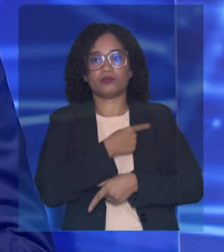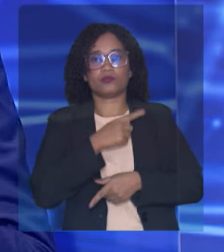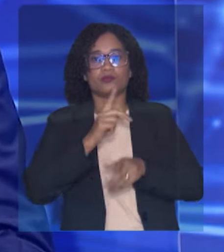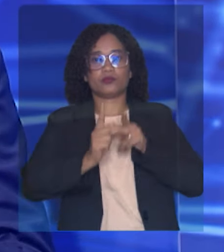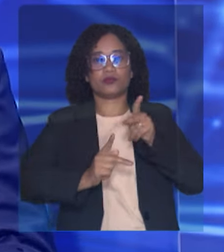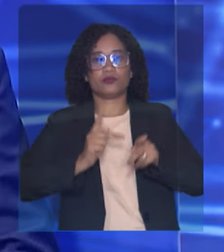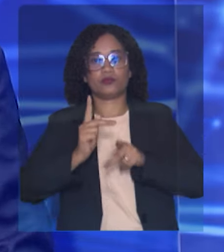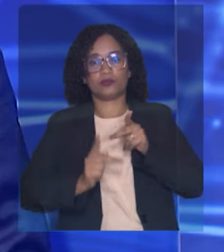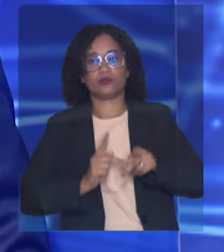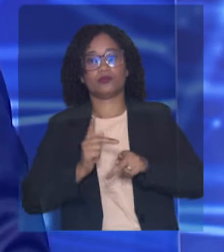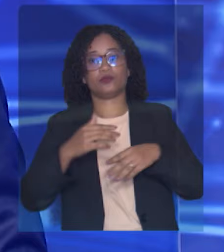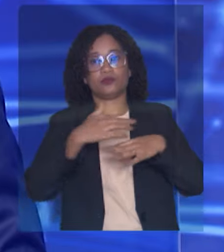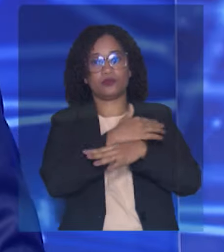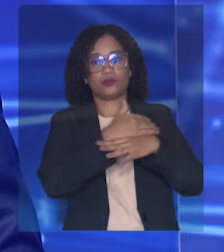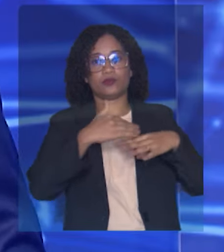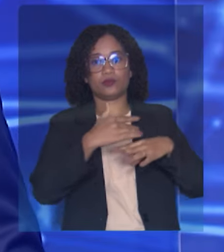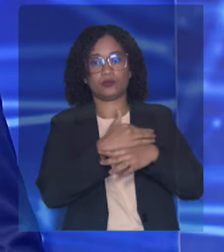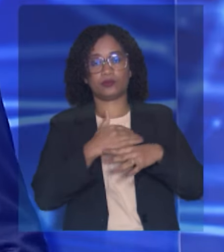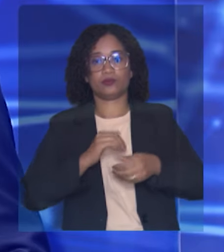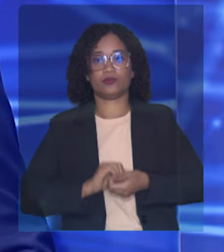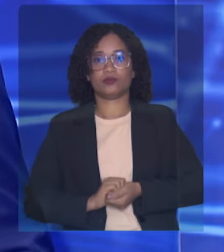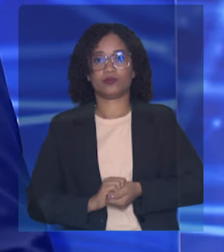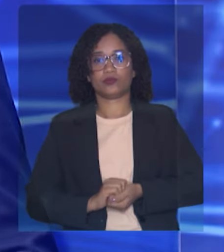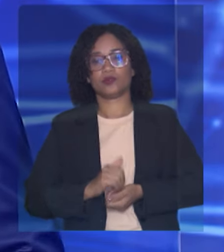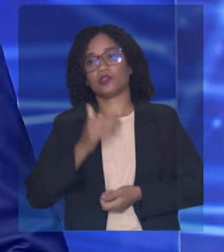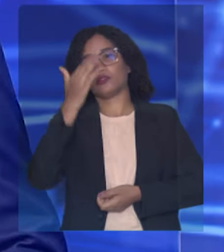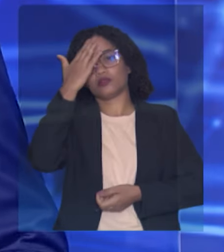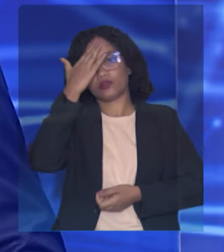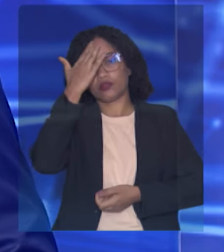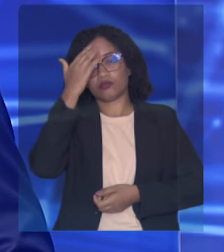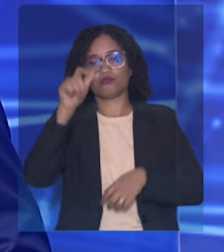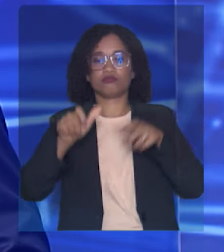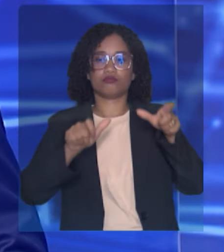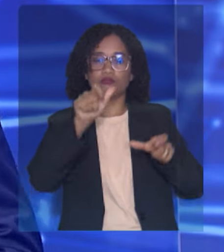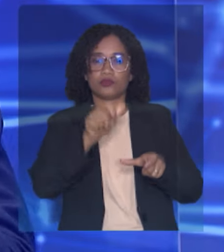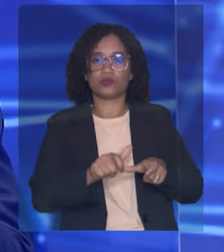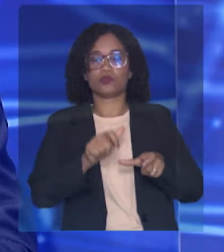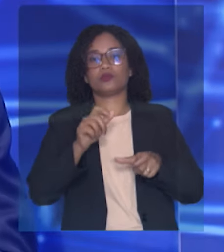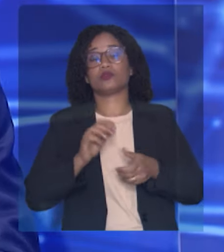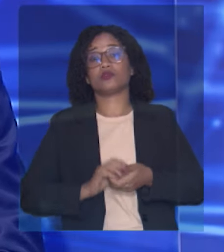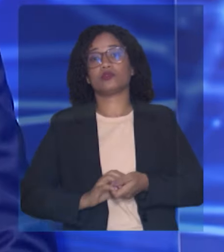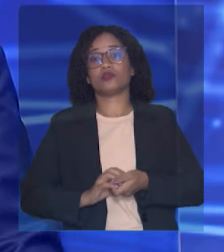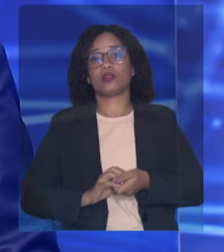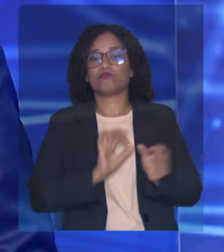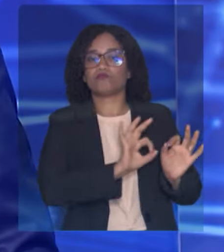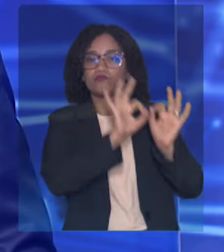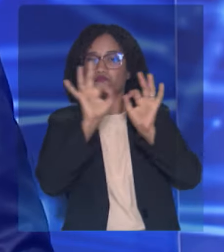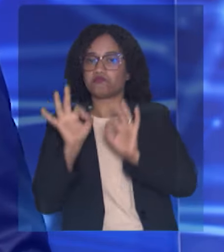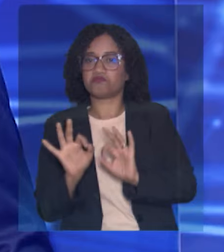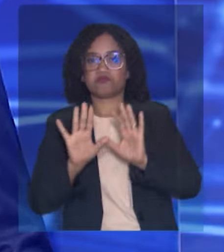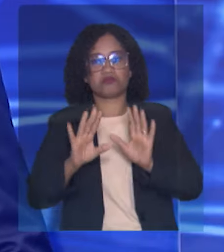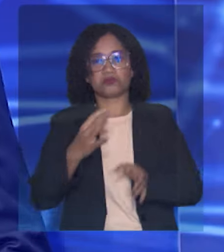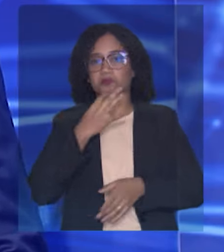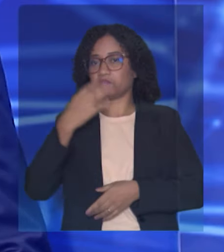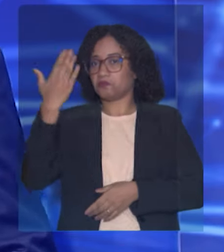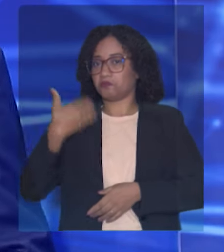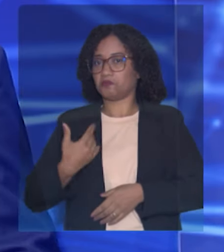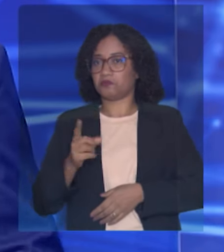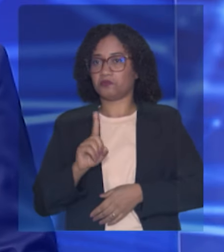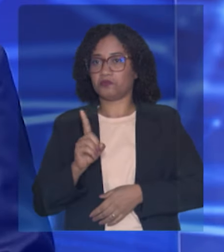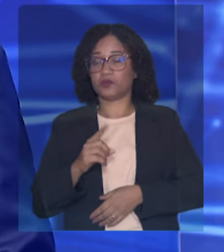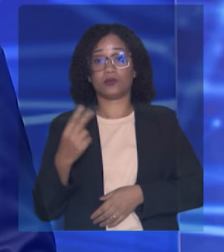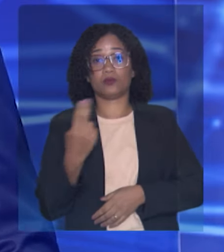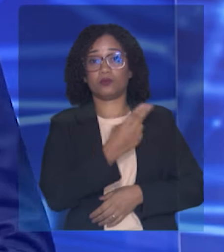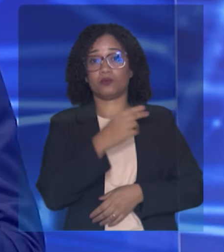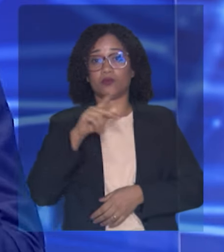Bom, eu sei que muita gente que está acompanhando ainda não me conhece. Meu nome é Kleber Rosa. É um prazer estar aqui, podendo me apresentar um pouco